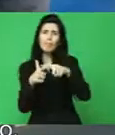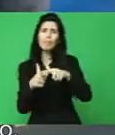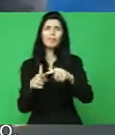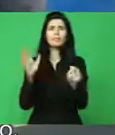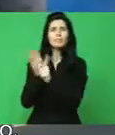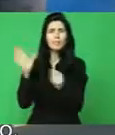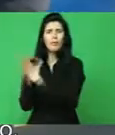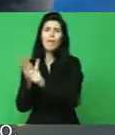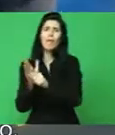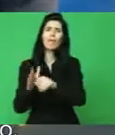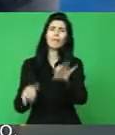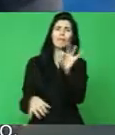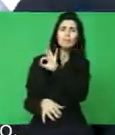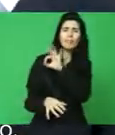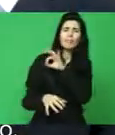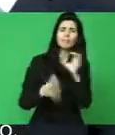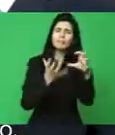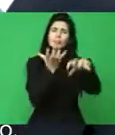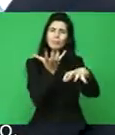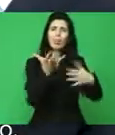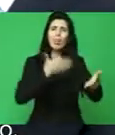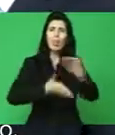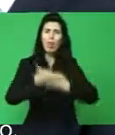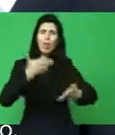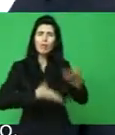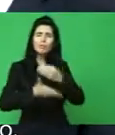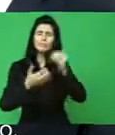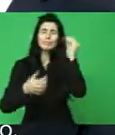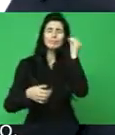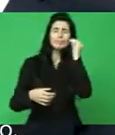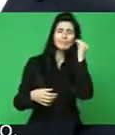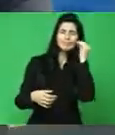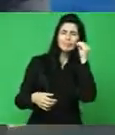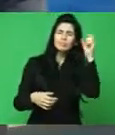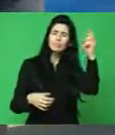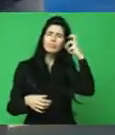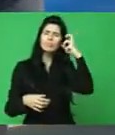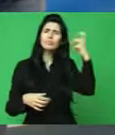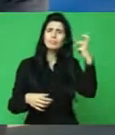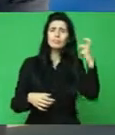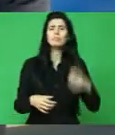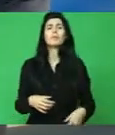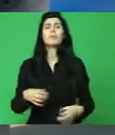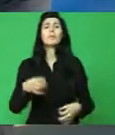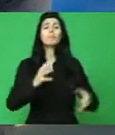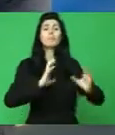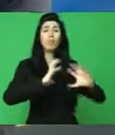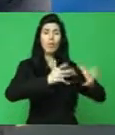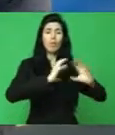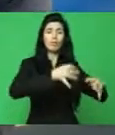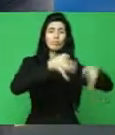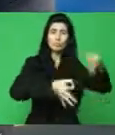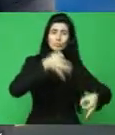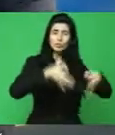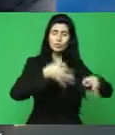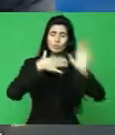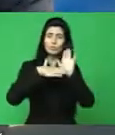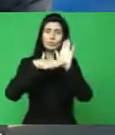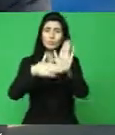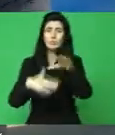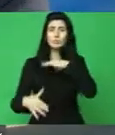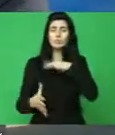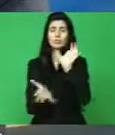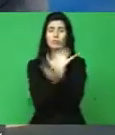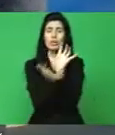vídeo monitoramento, a questão de drogas, a questão da parceria com a Força Nacional, troca de informações e inteligência, o